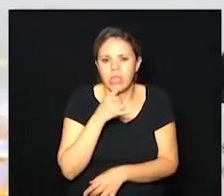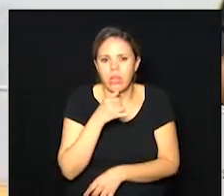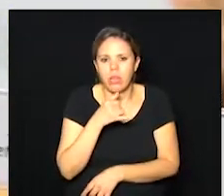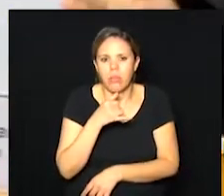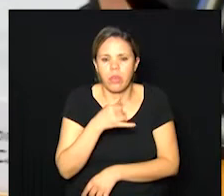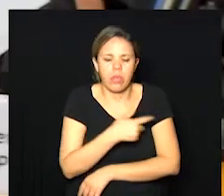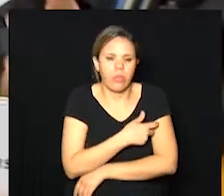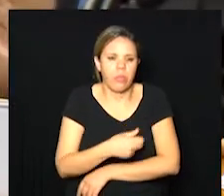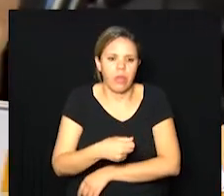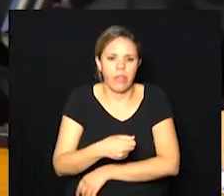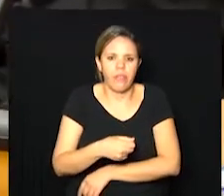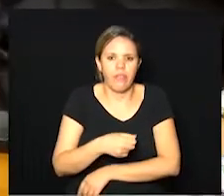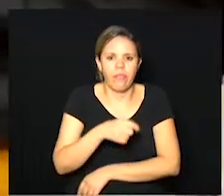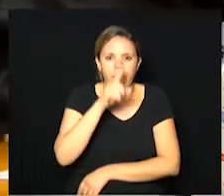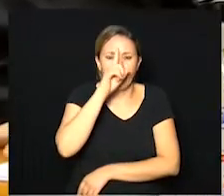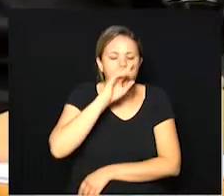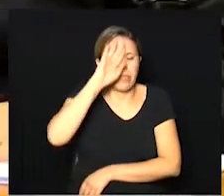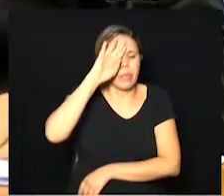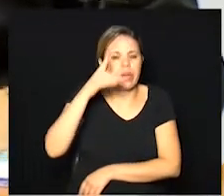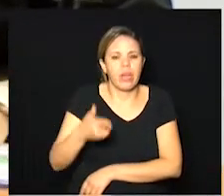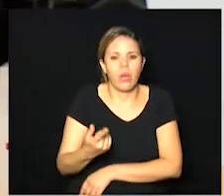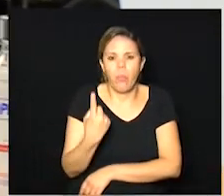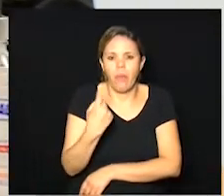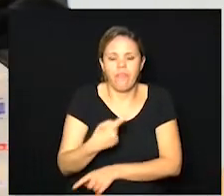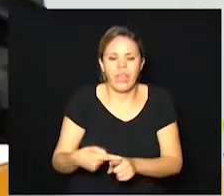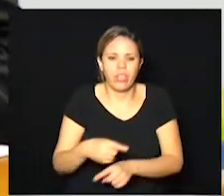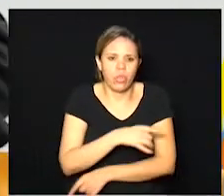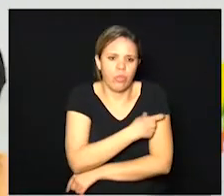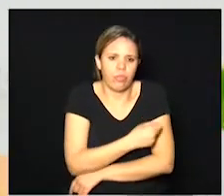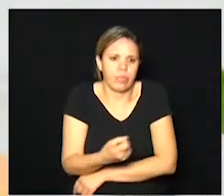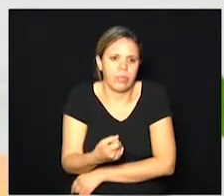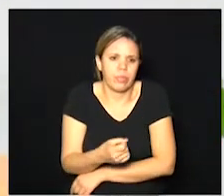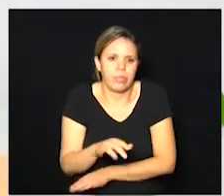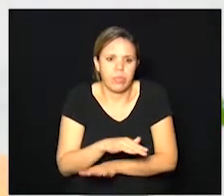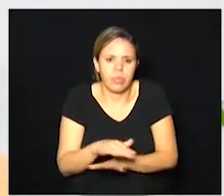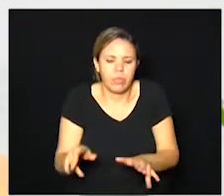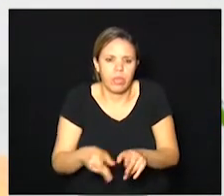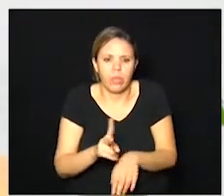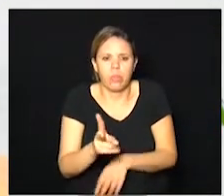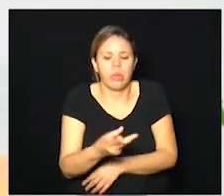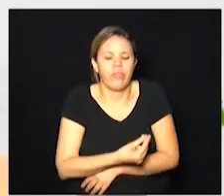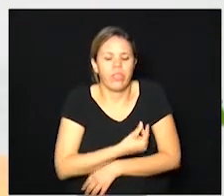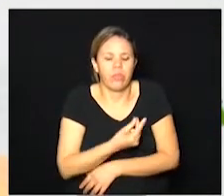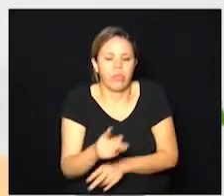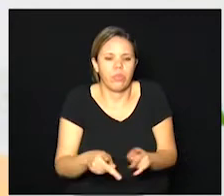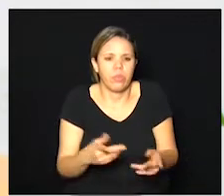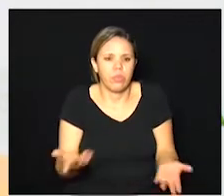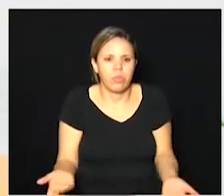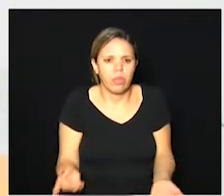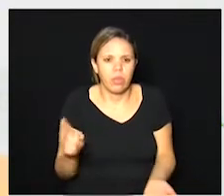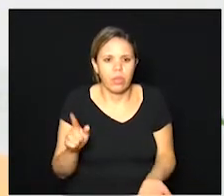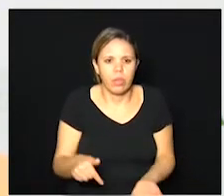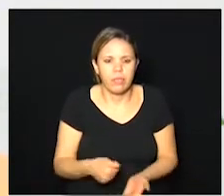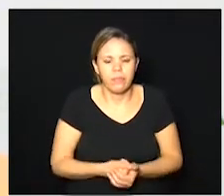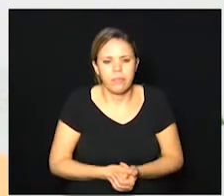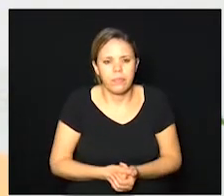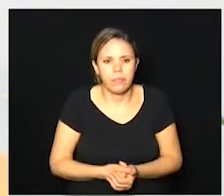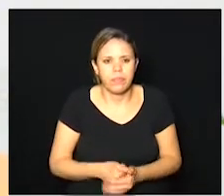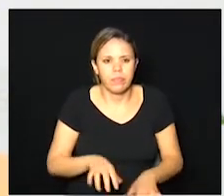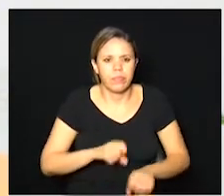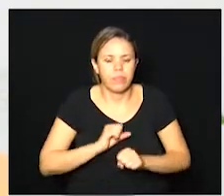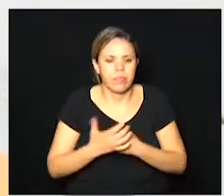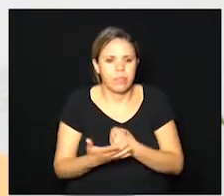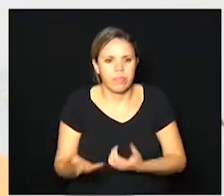amarela já ficou comprovado que uma dose de febre amarela da vacina imuniza para a vida toda e essa da da covid